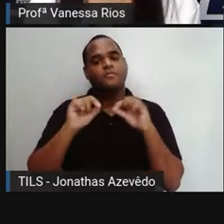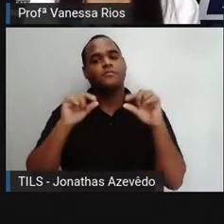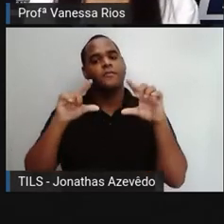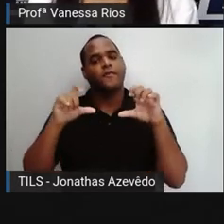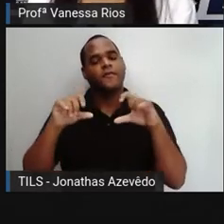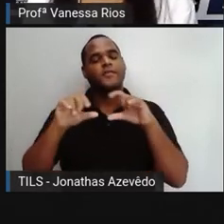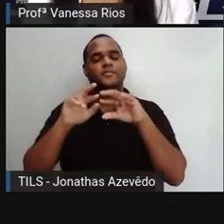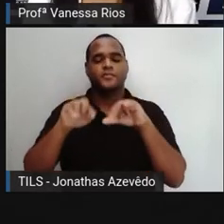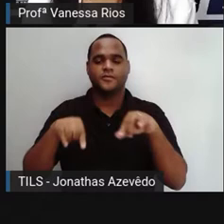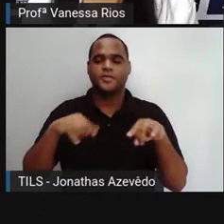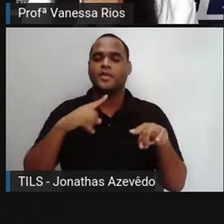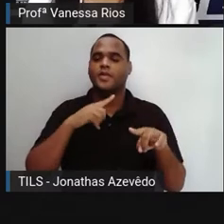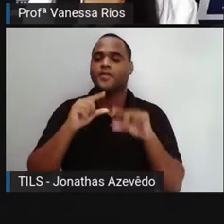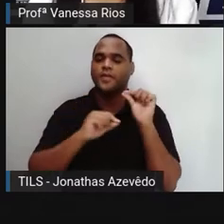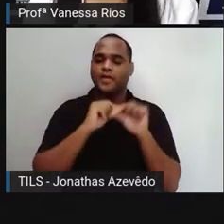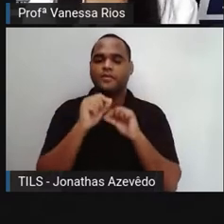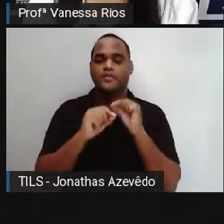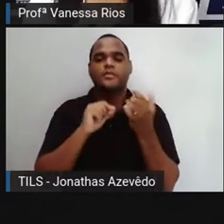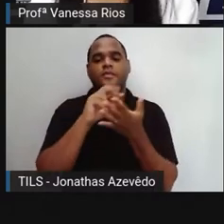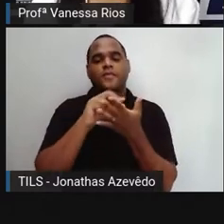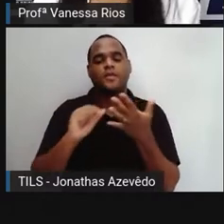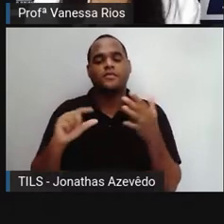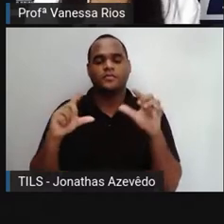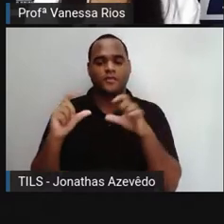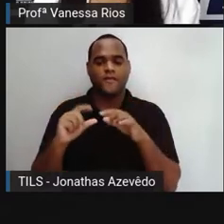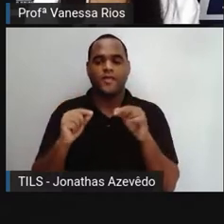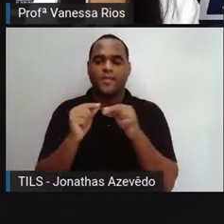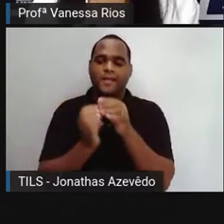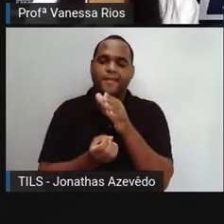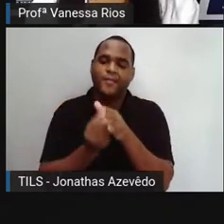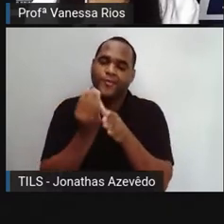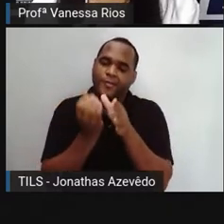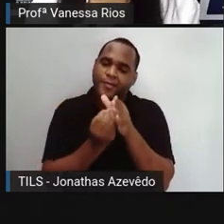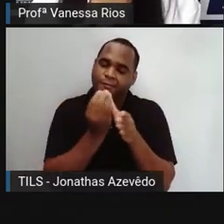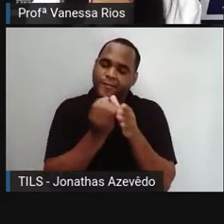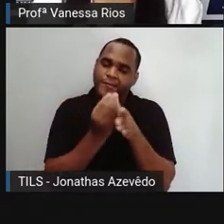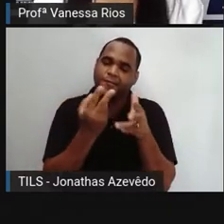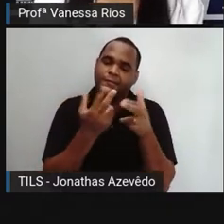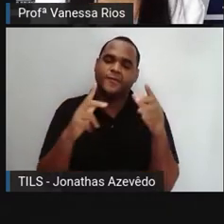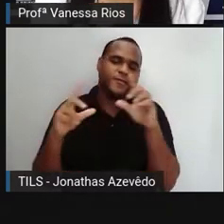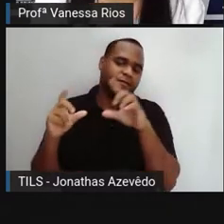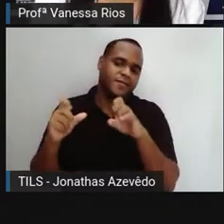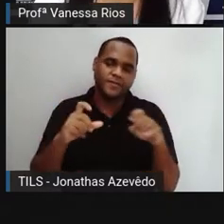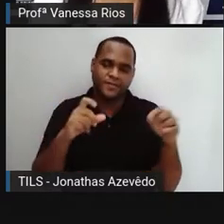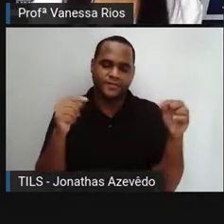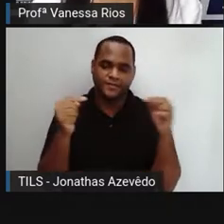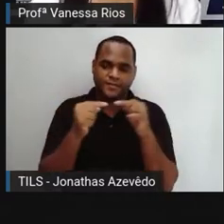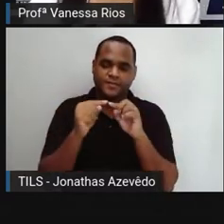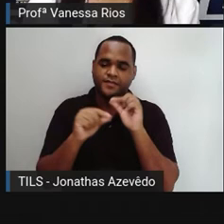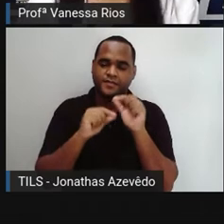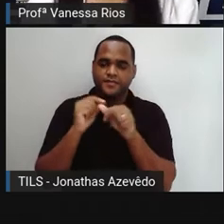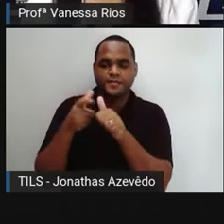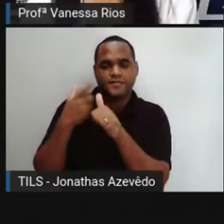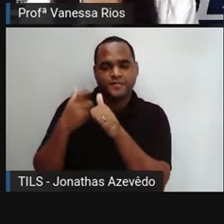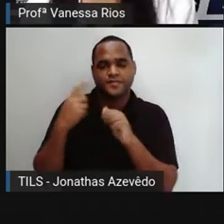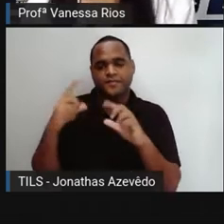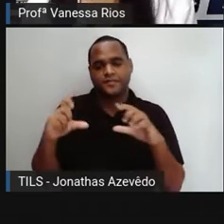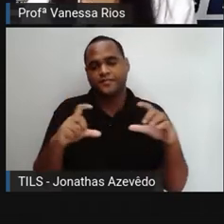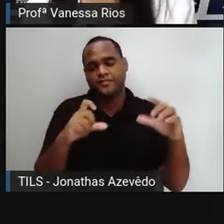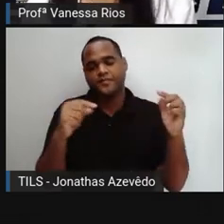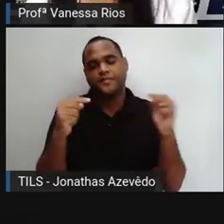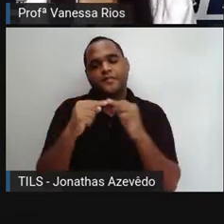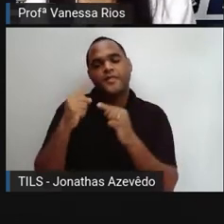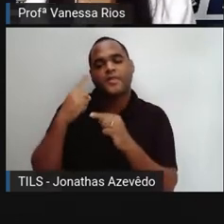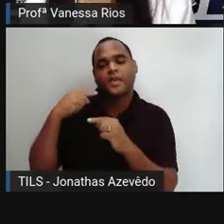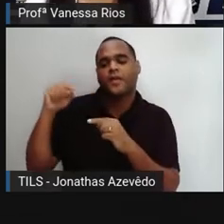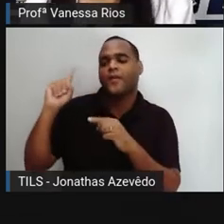fotográficas, né? Os equipamentos para a produção da fotografia, desde os primeiros equipamentos até os equipamentos que